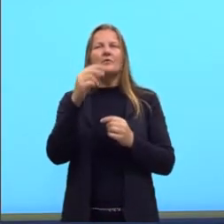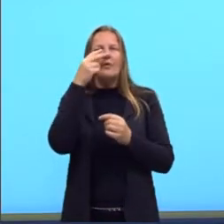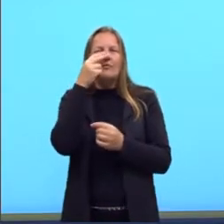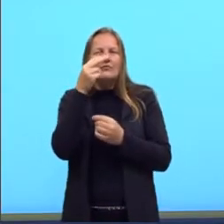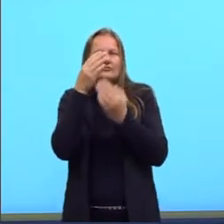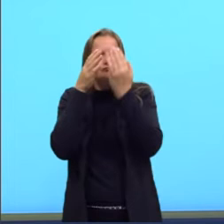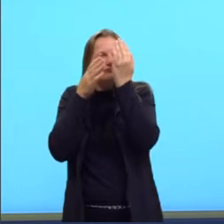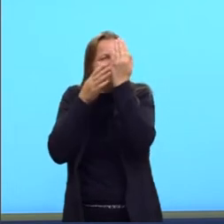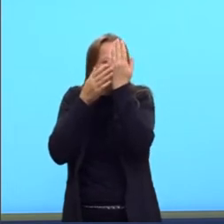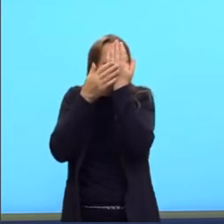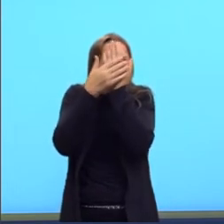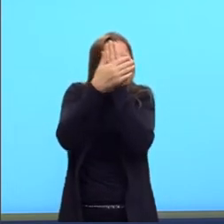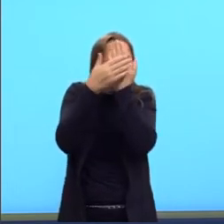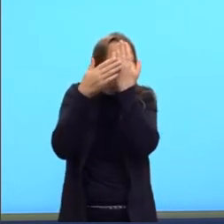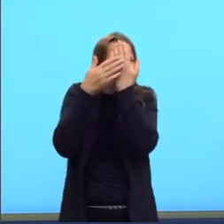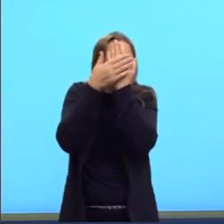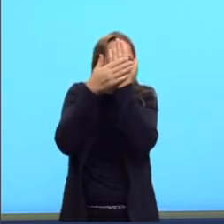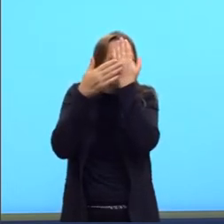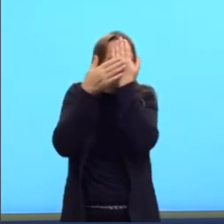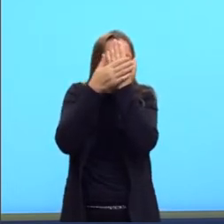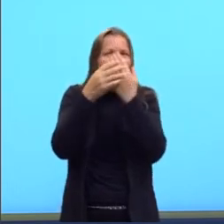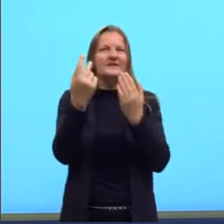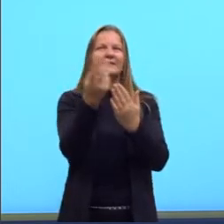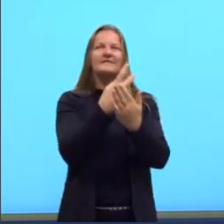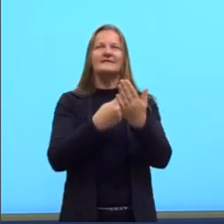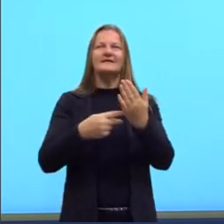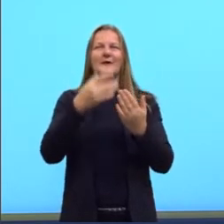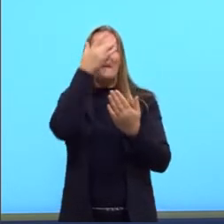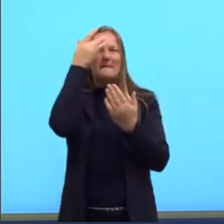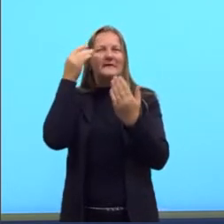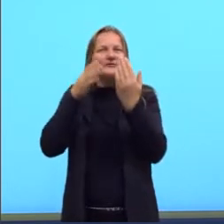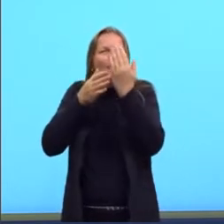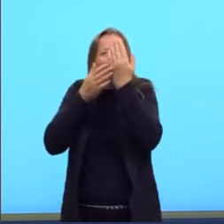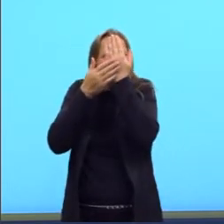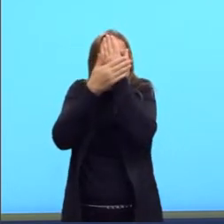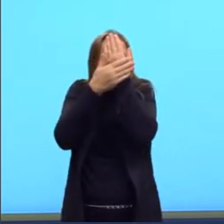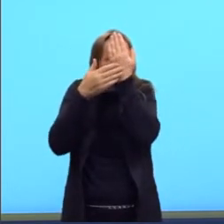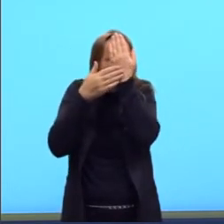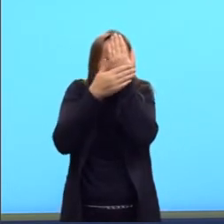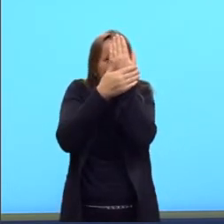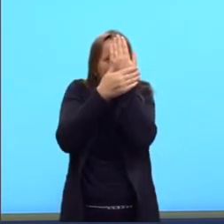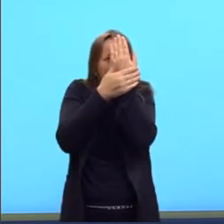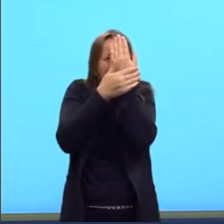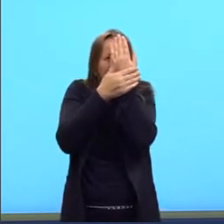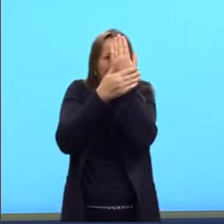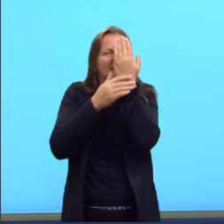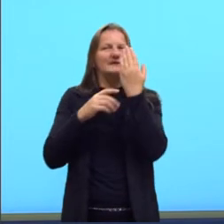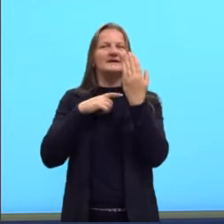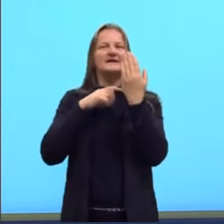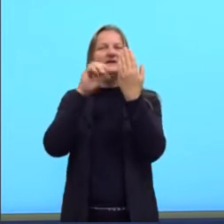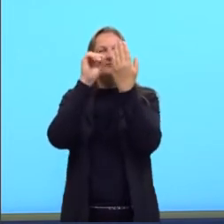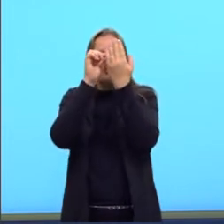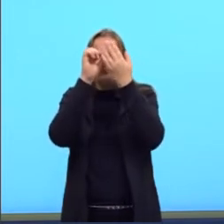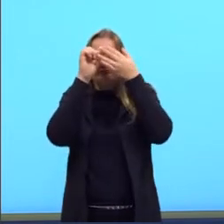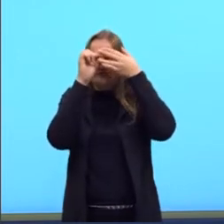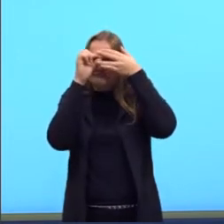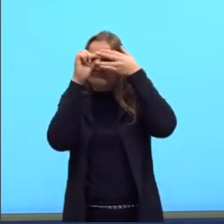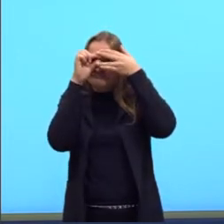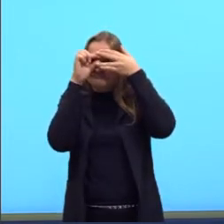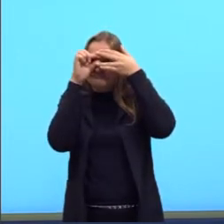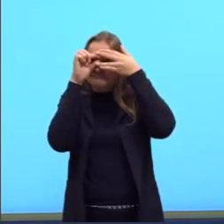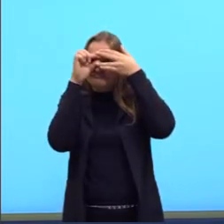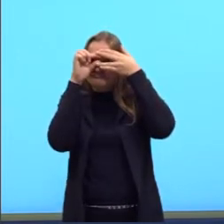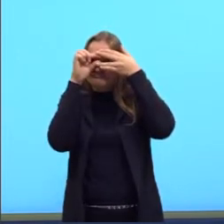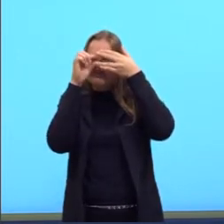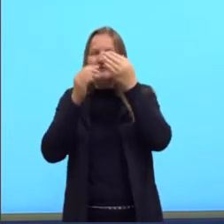coloquei aqui. A gente tem uma pessoinha aqui escondida e a gente vê só um pedacinho ali dessa